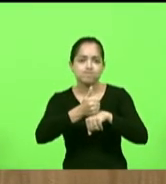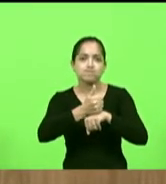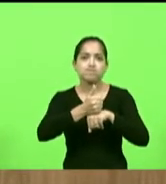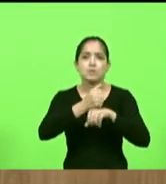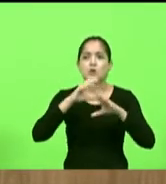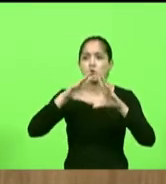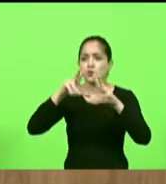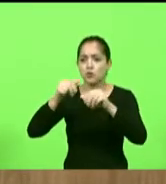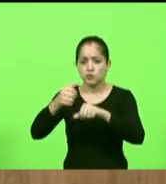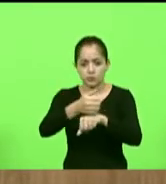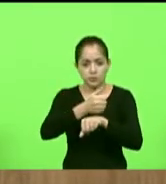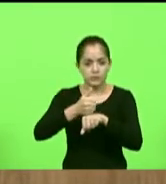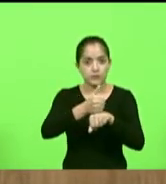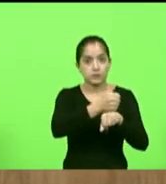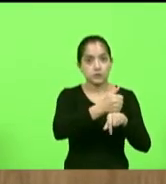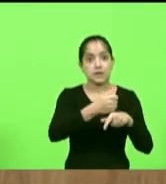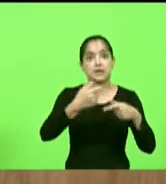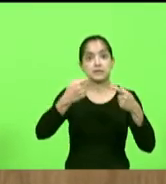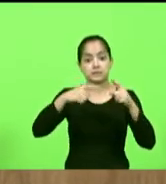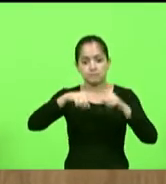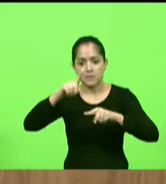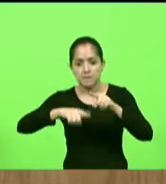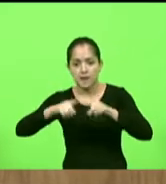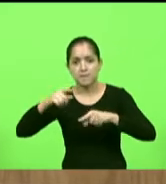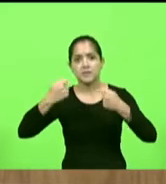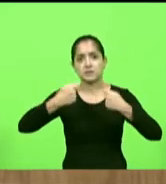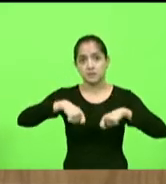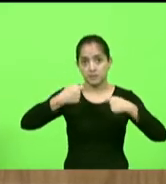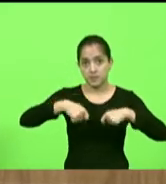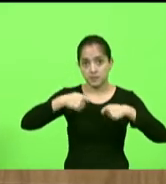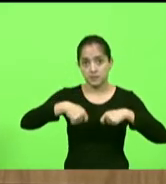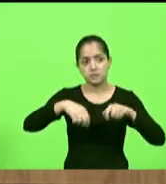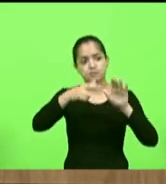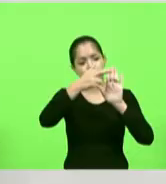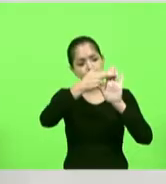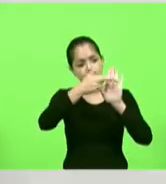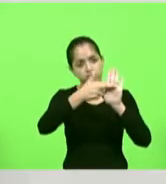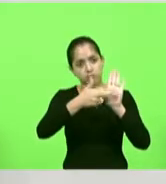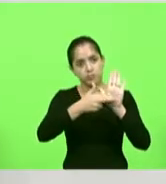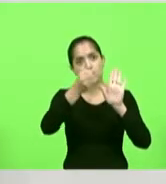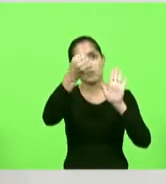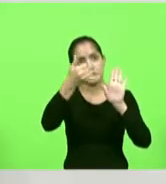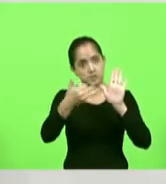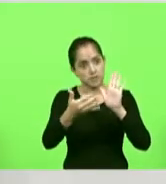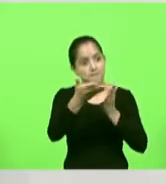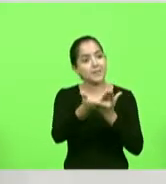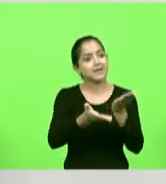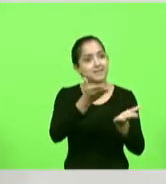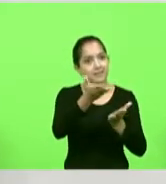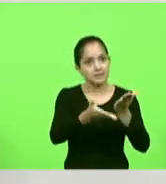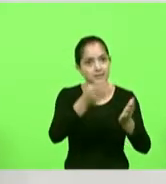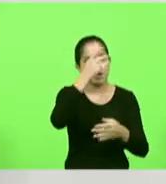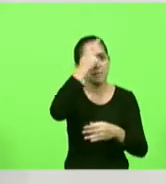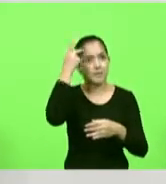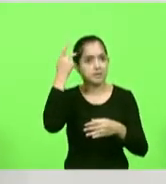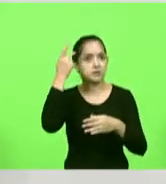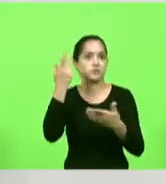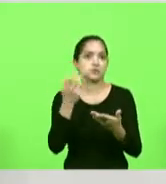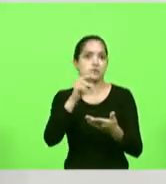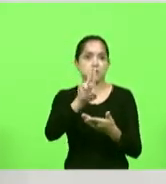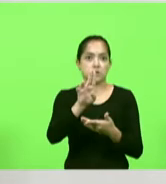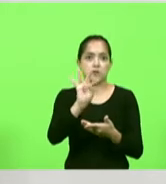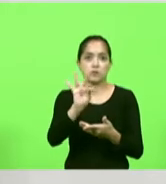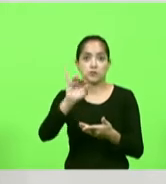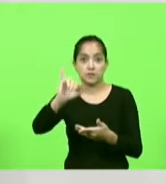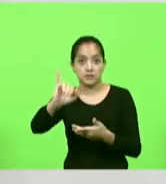os outros profissionais e equipamentos preparados, conforme diz o regramento, para atender um paciente na unidade intensiva.